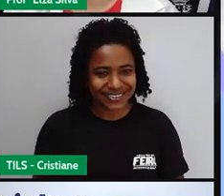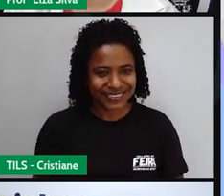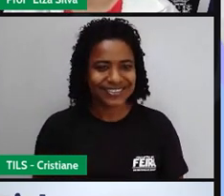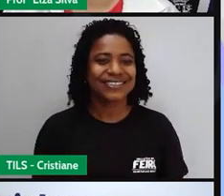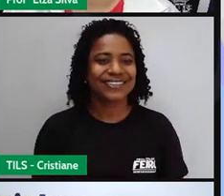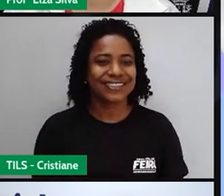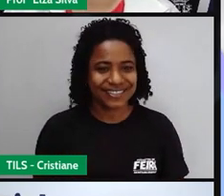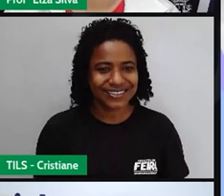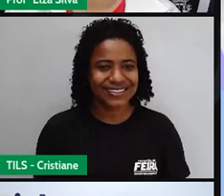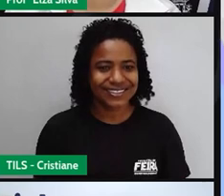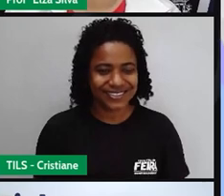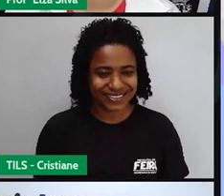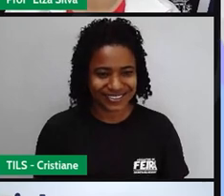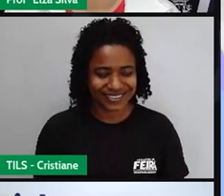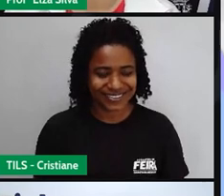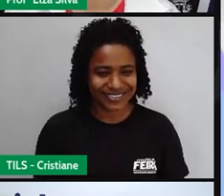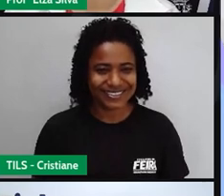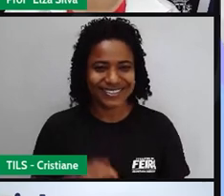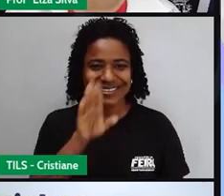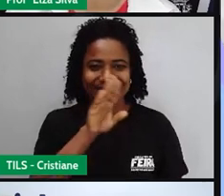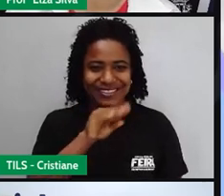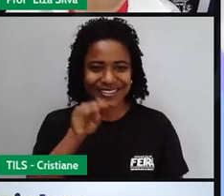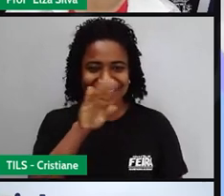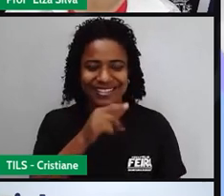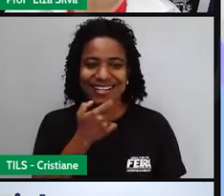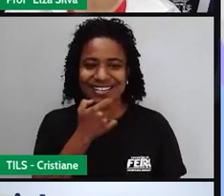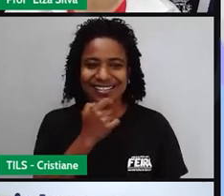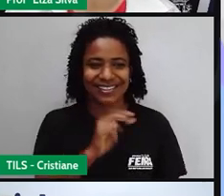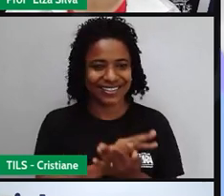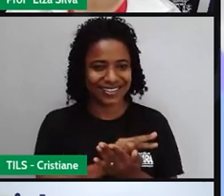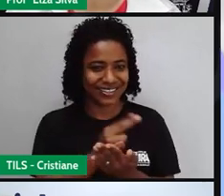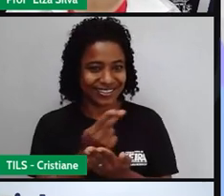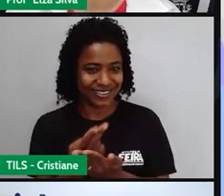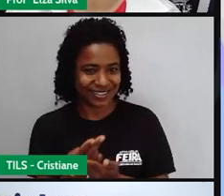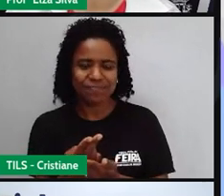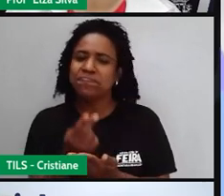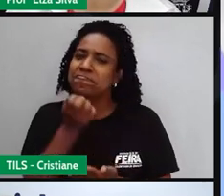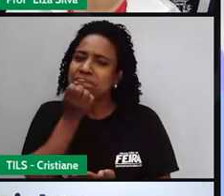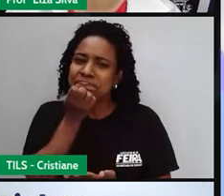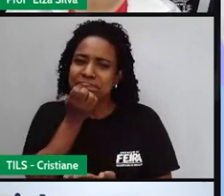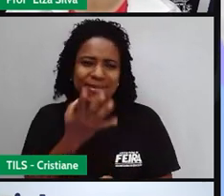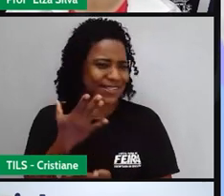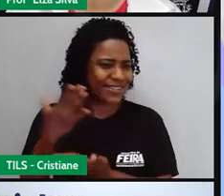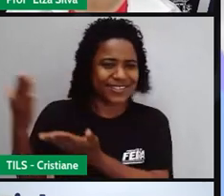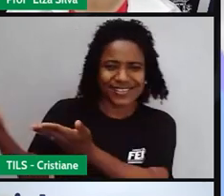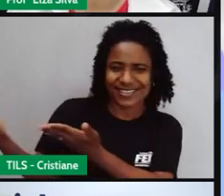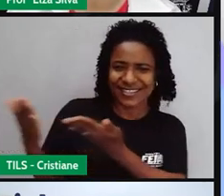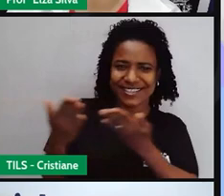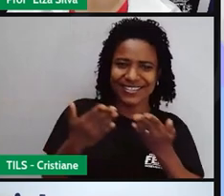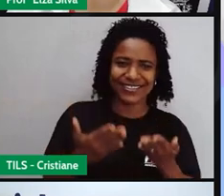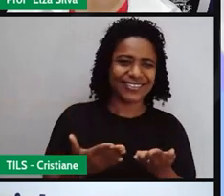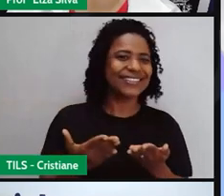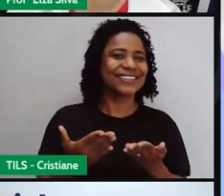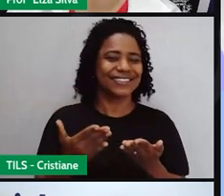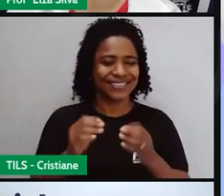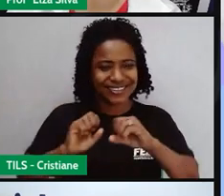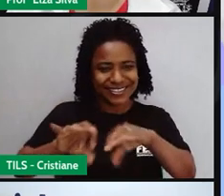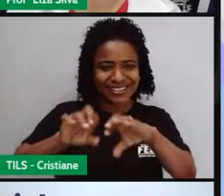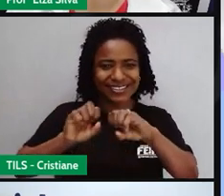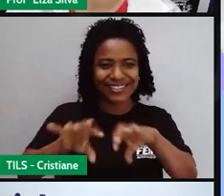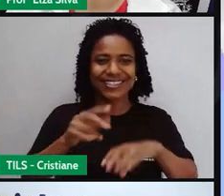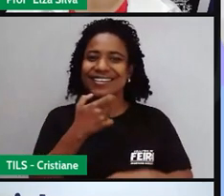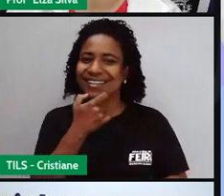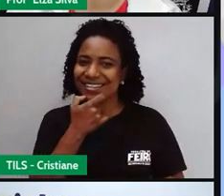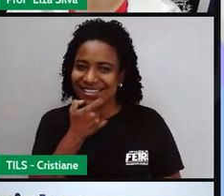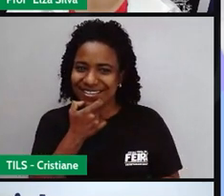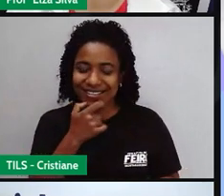to our special English class. Sejam muito bem-vindos à nossa aula de inglês especial.